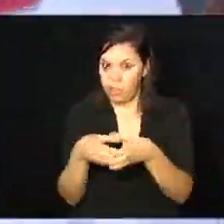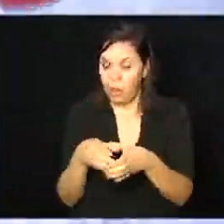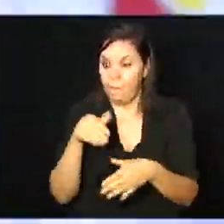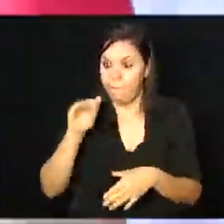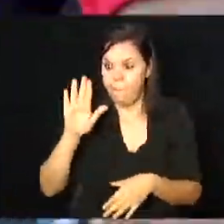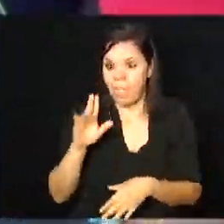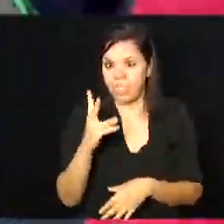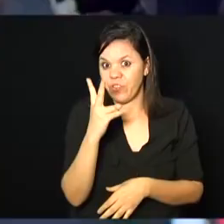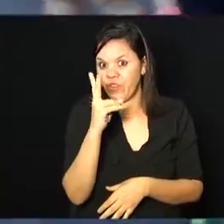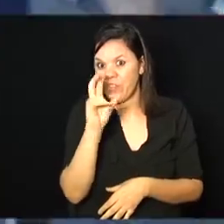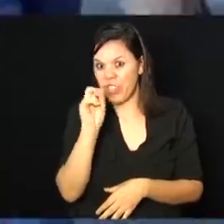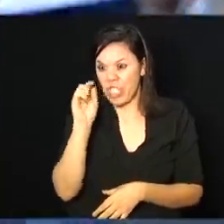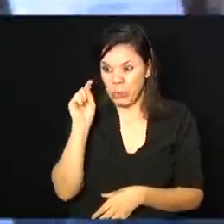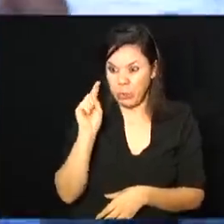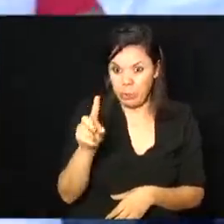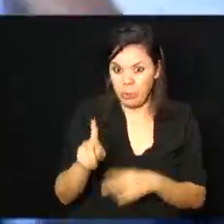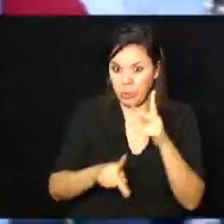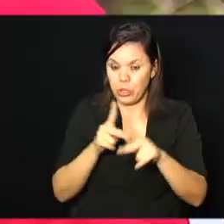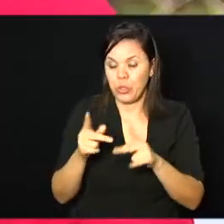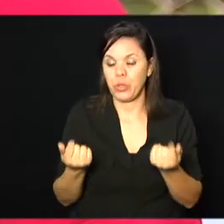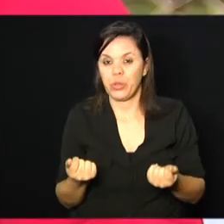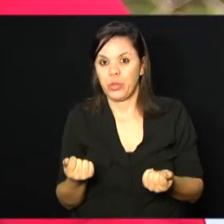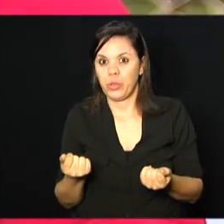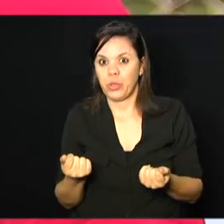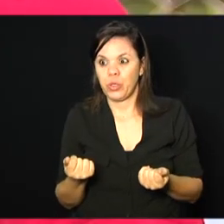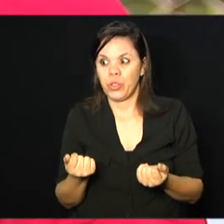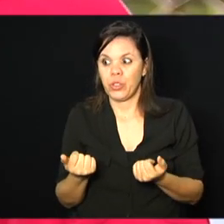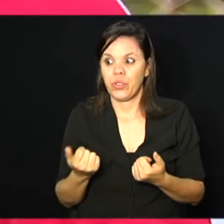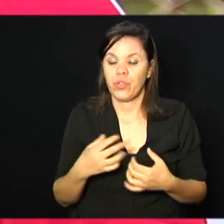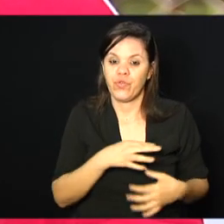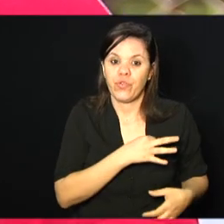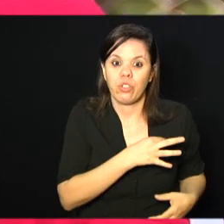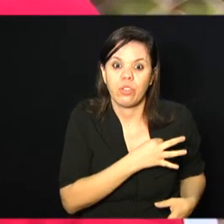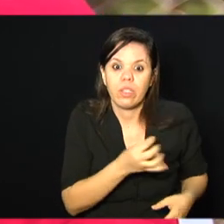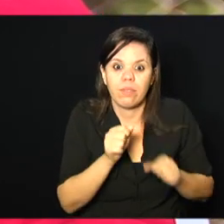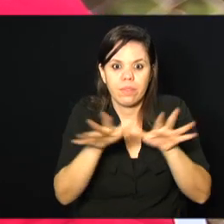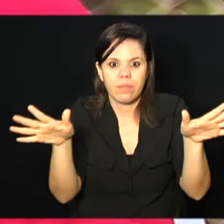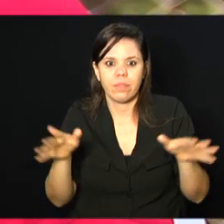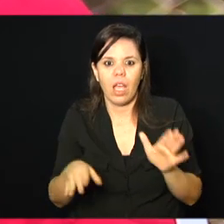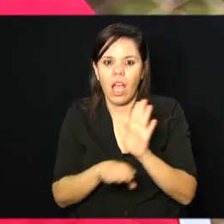mil voluntários espalhados por aí. Ajudar o próximo não tem preço.